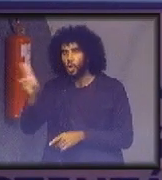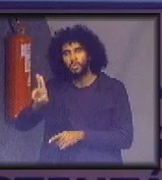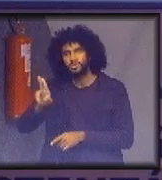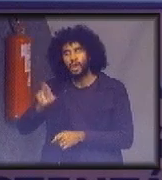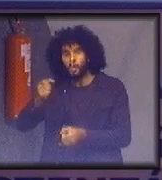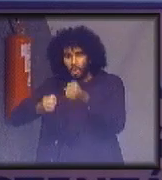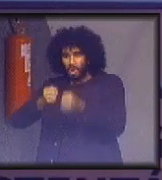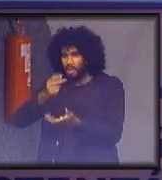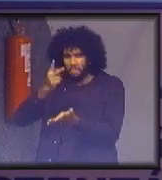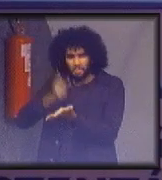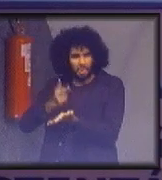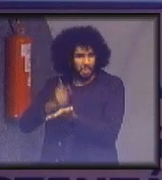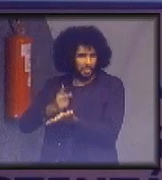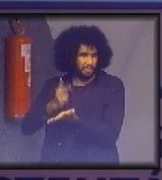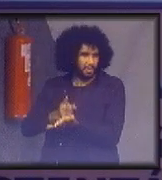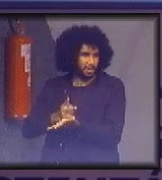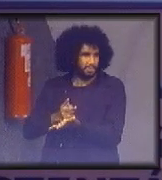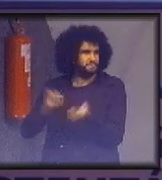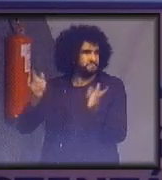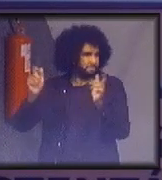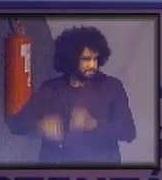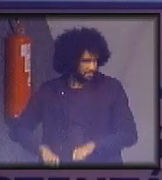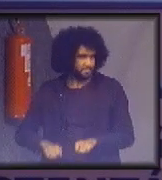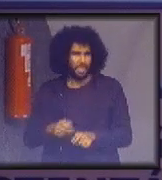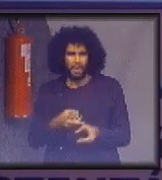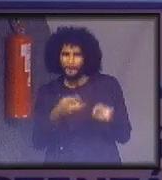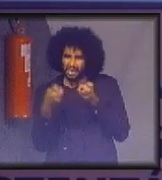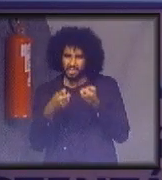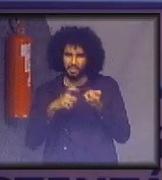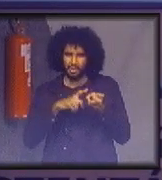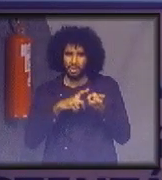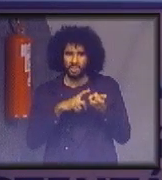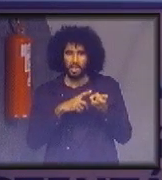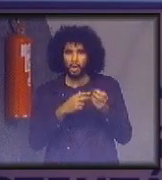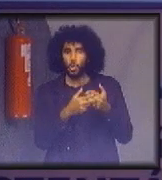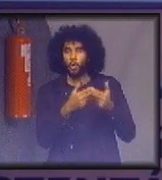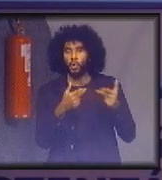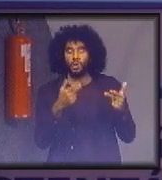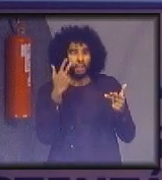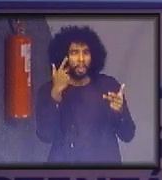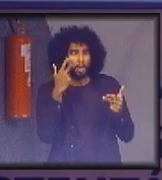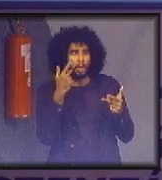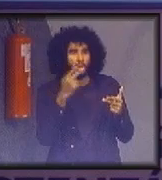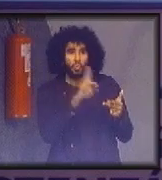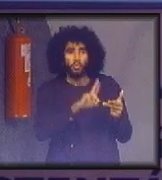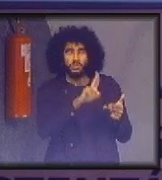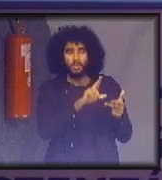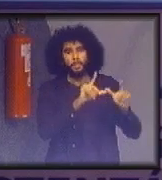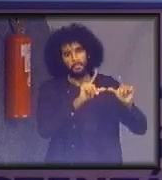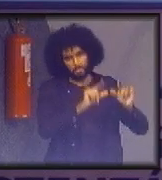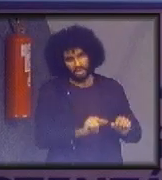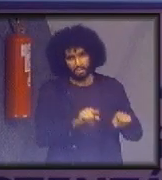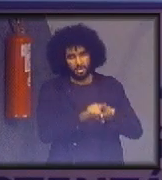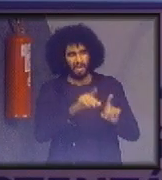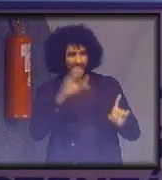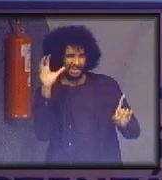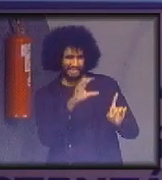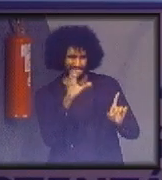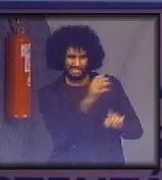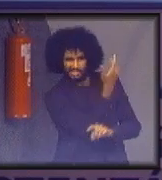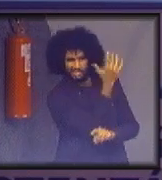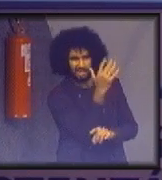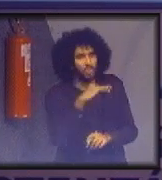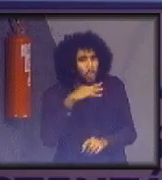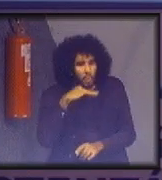carro que, novamente, é menos recurso natural, portanto, é menos impacto sobre o meio ambiente, é menos